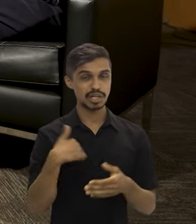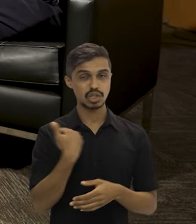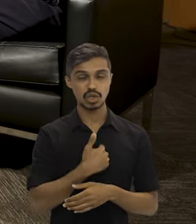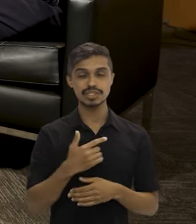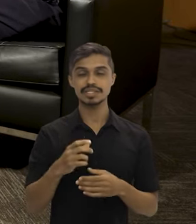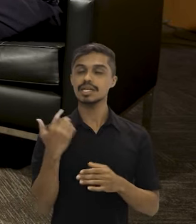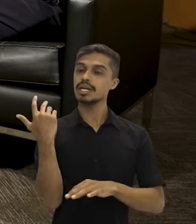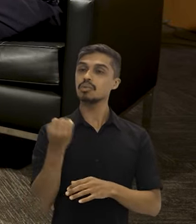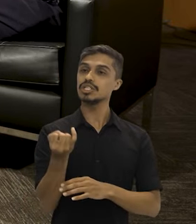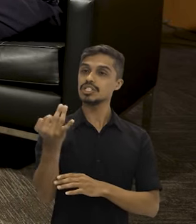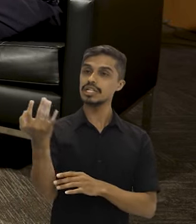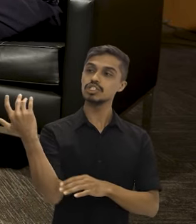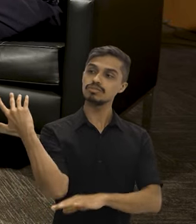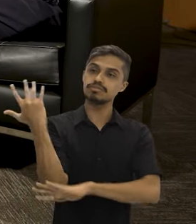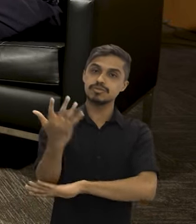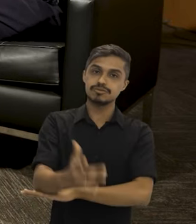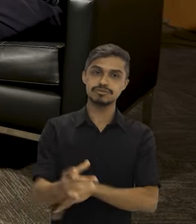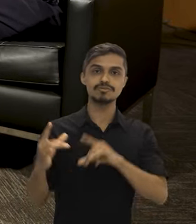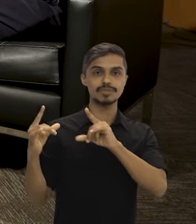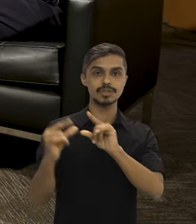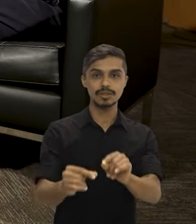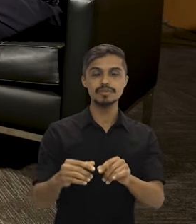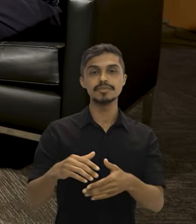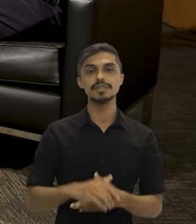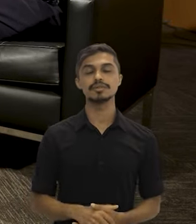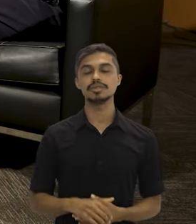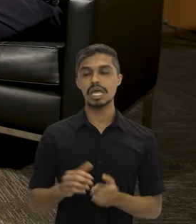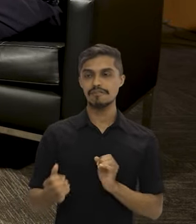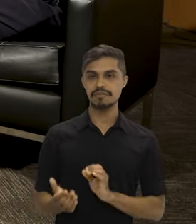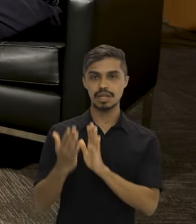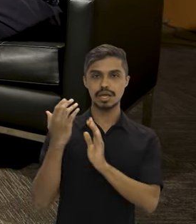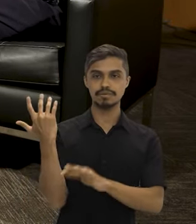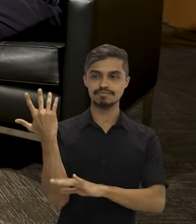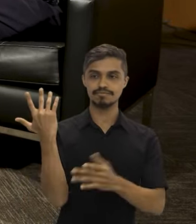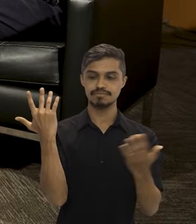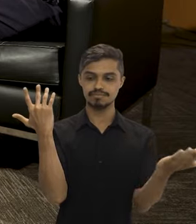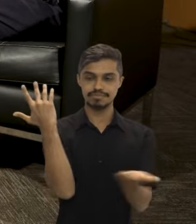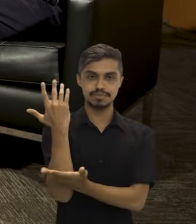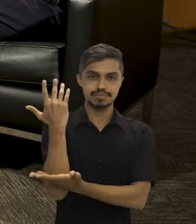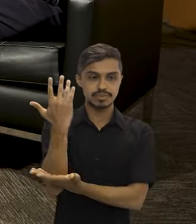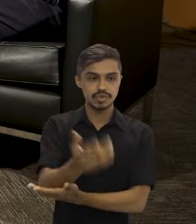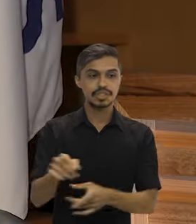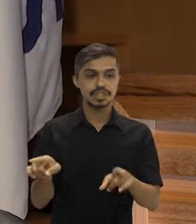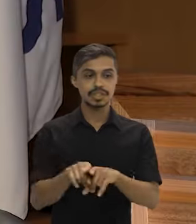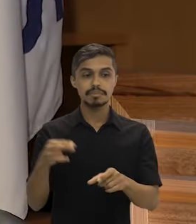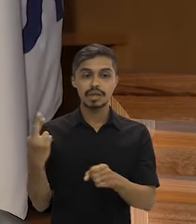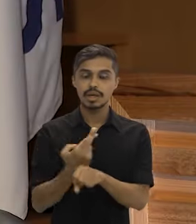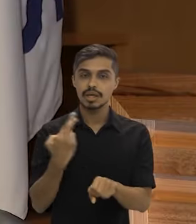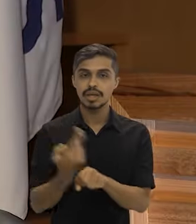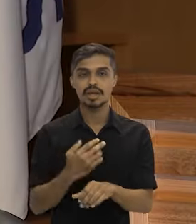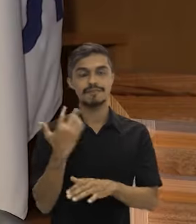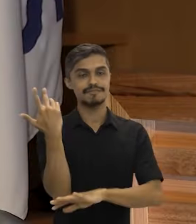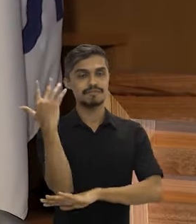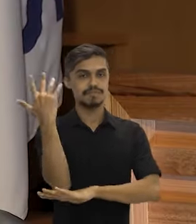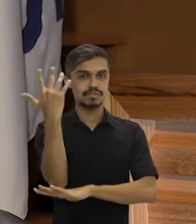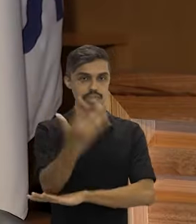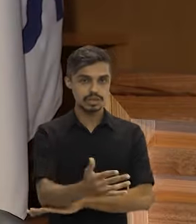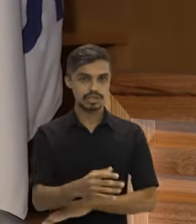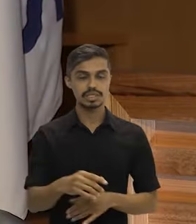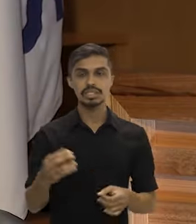governo. Mas nós estamos dizendo, nós queremos fazer mais. Não só enfrentar o desmatamento, como nós queremos reconstruir a floresta,